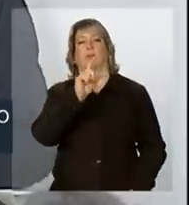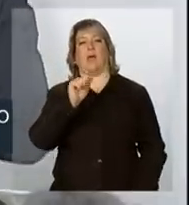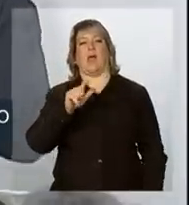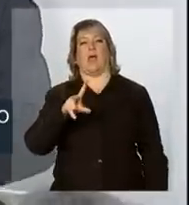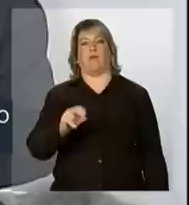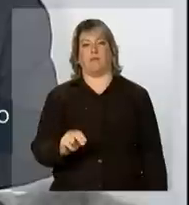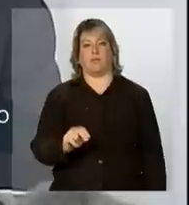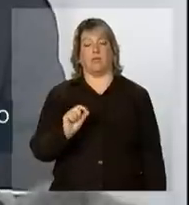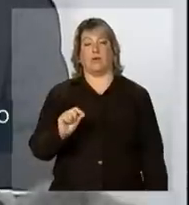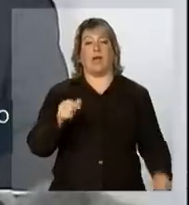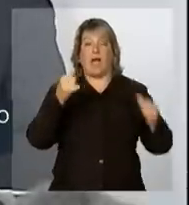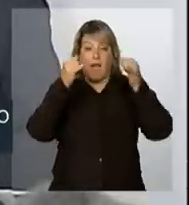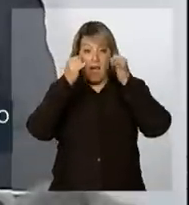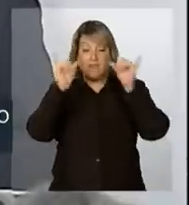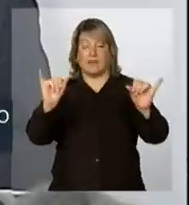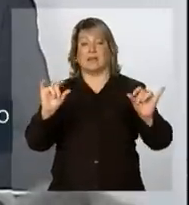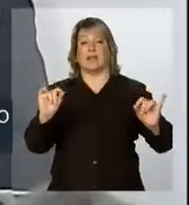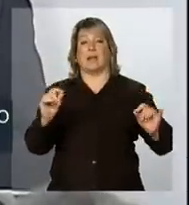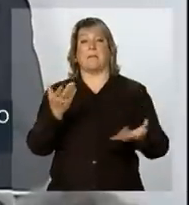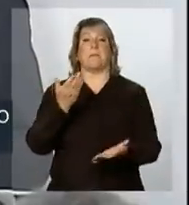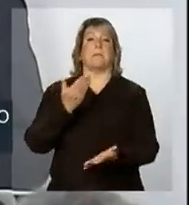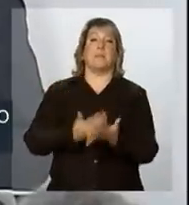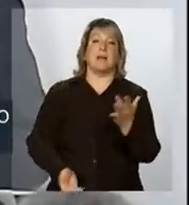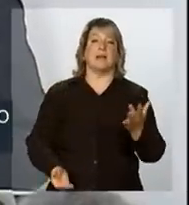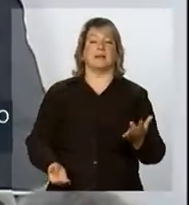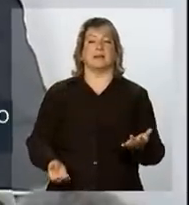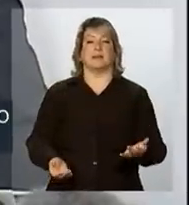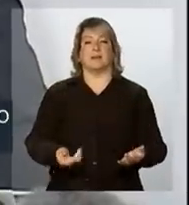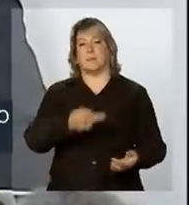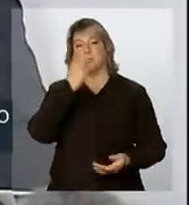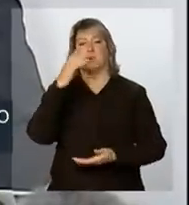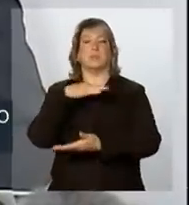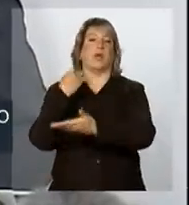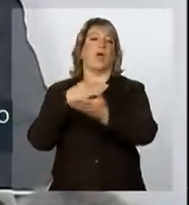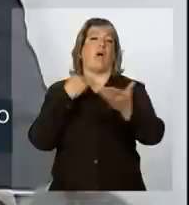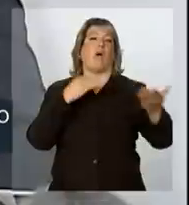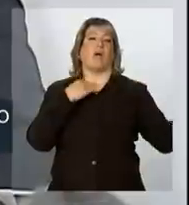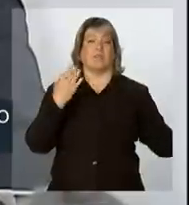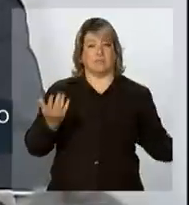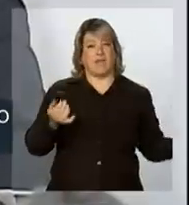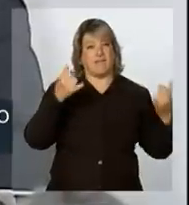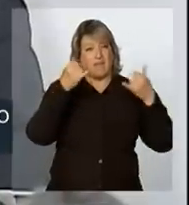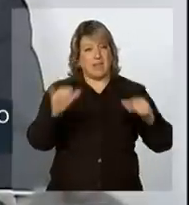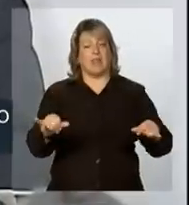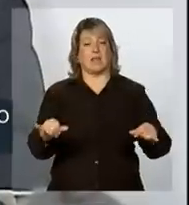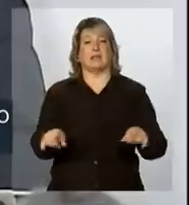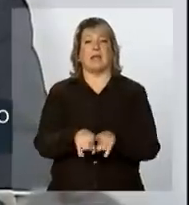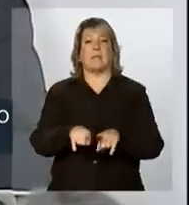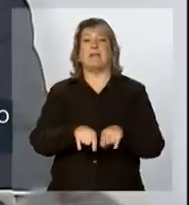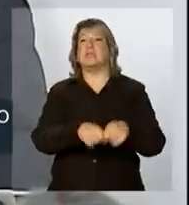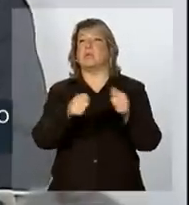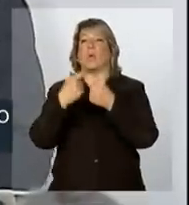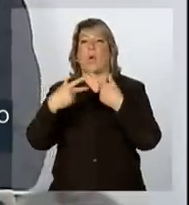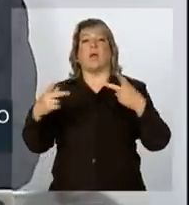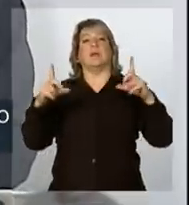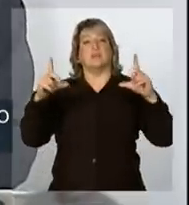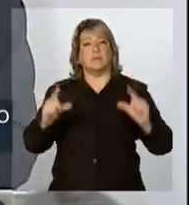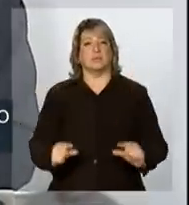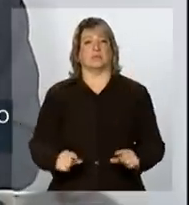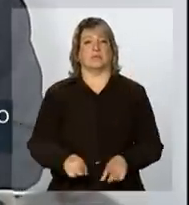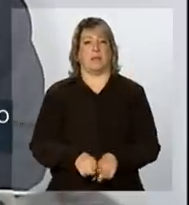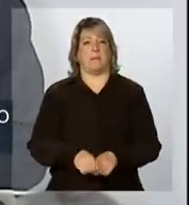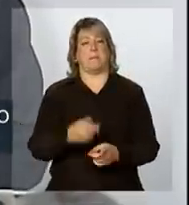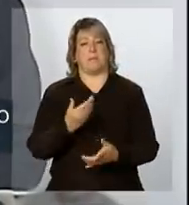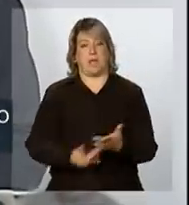que é evitar a perda de vidas humanas e reduzir os prejuízos materiais. Portanto, essa